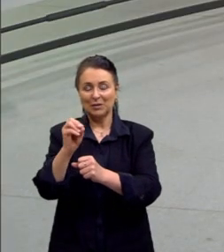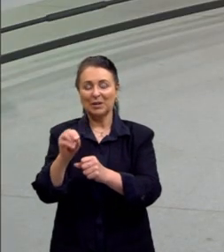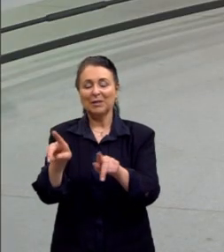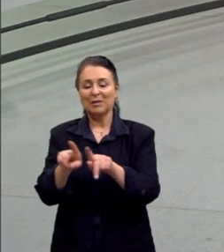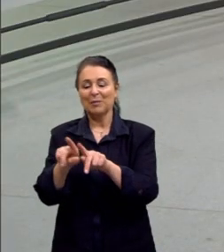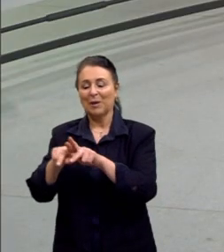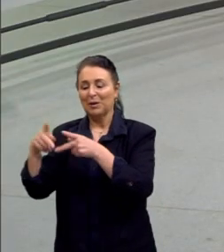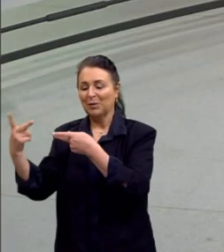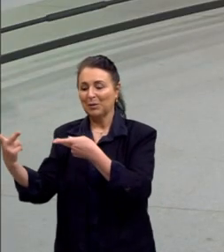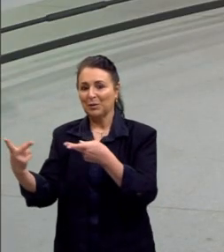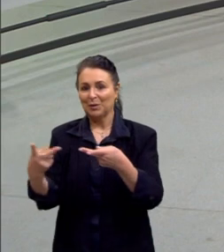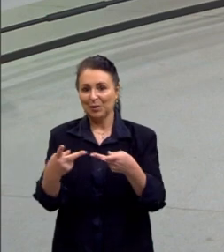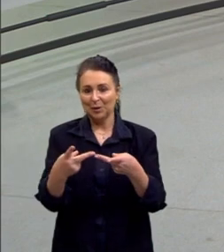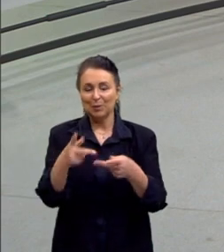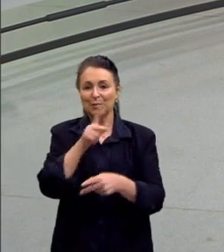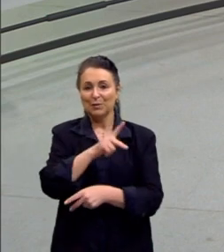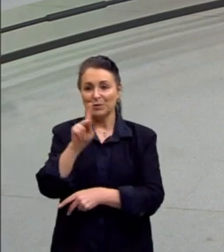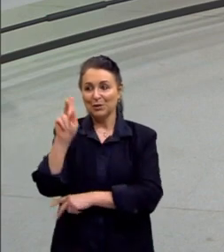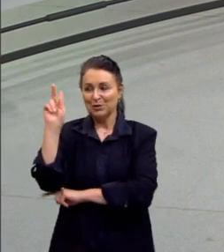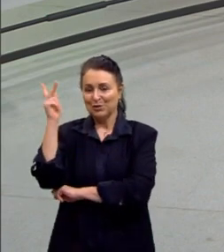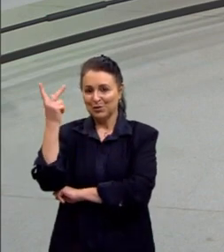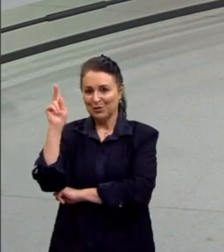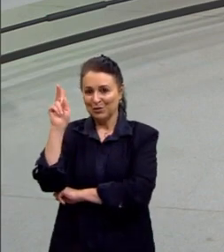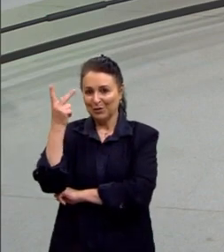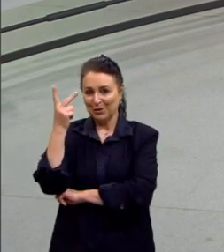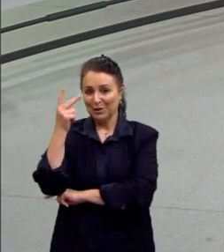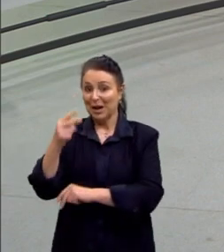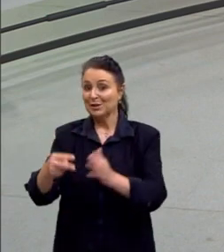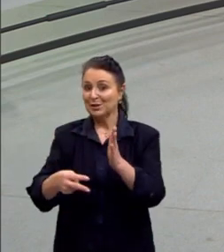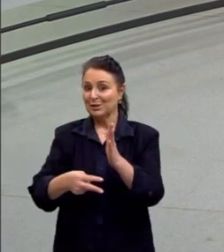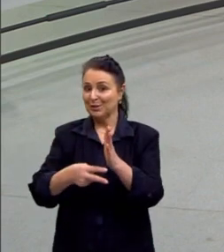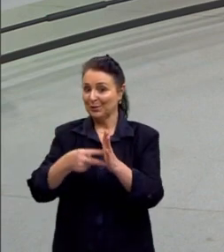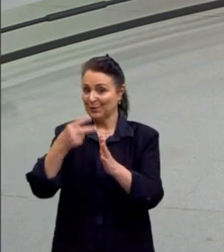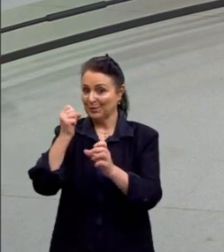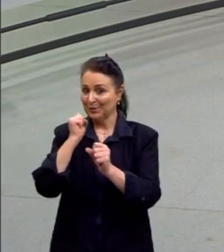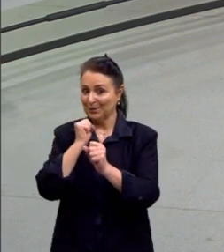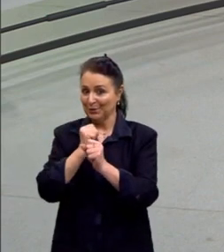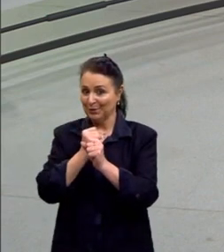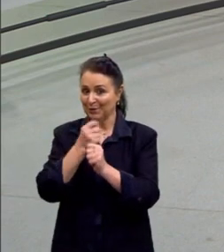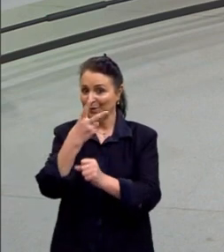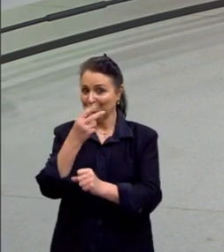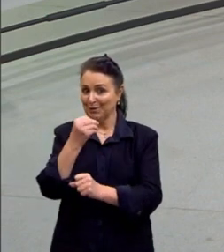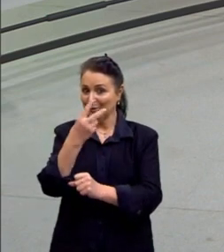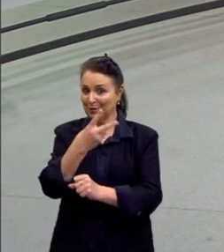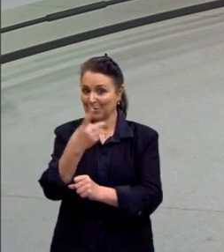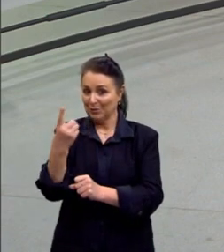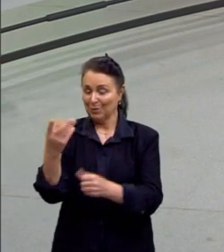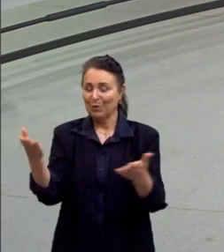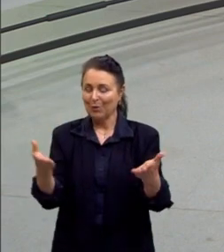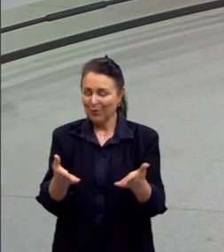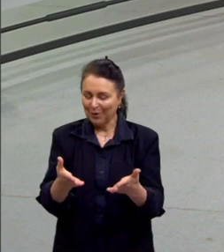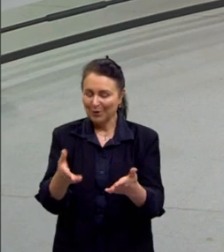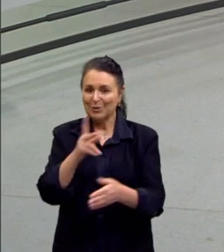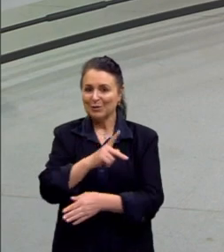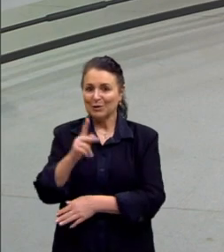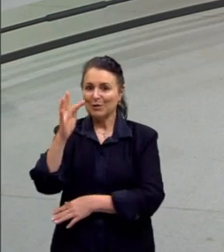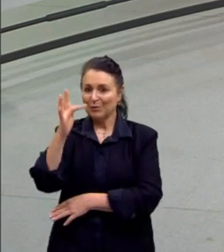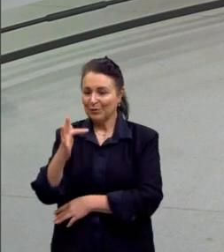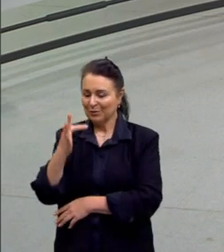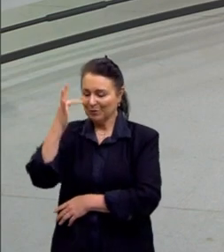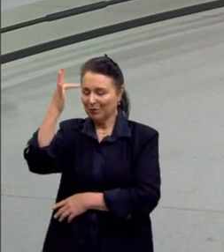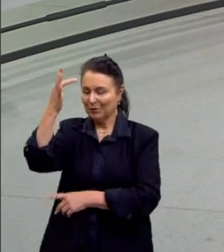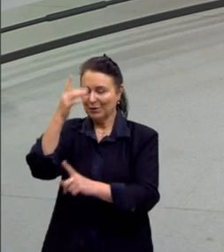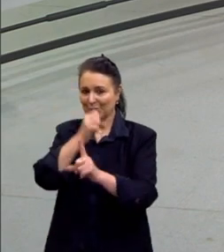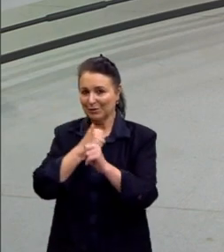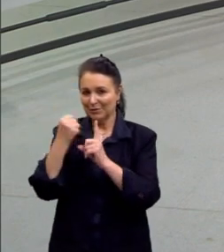professor Clênio, que foi professor de História no pré-ENEM 2021. Hoje em dia, é professor de Filosofia e Sociologia do pré-ENEM